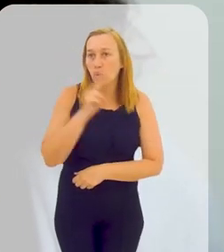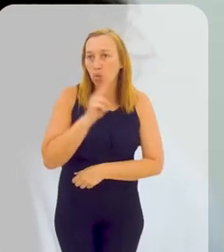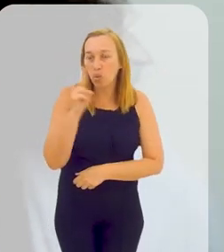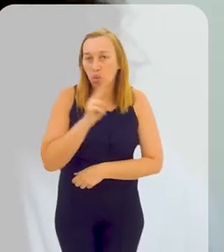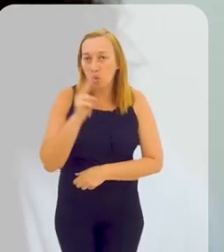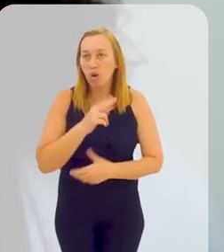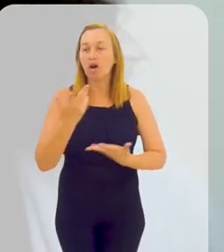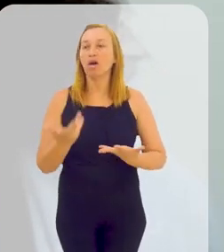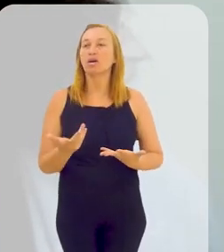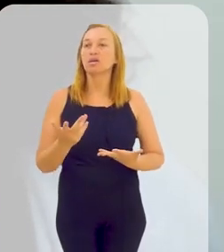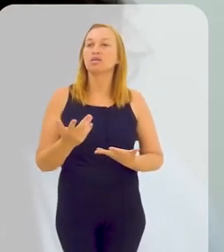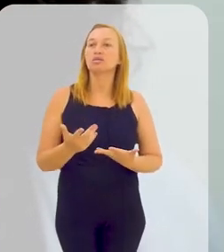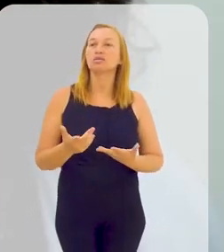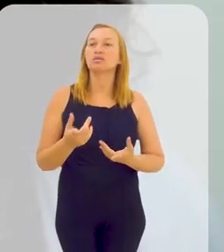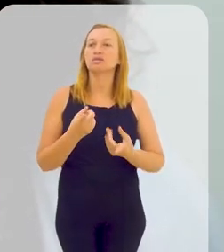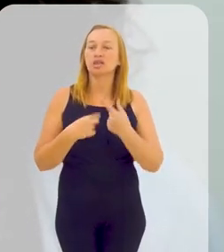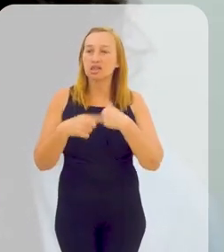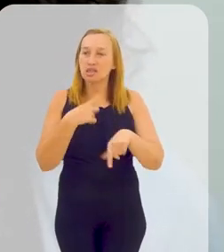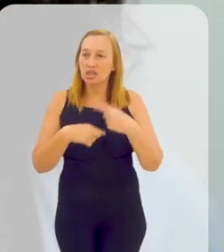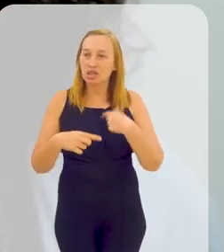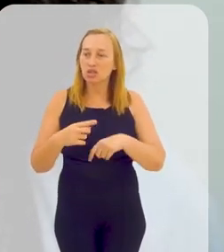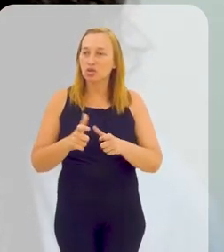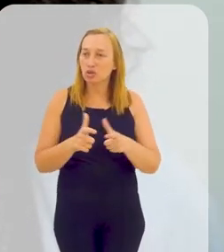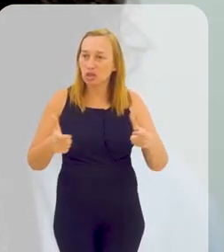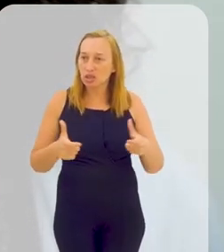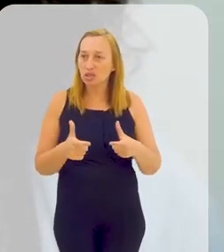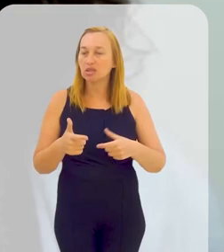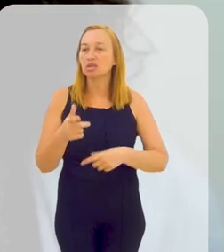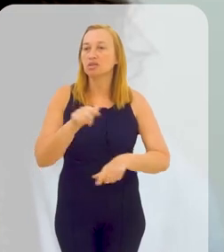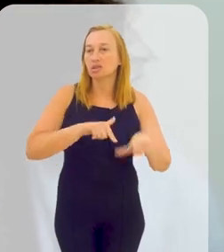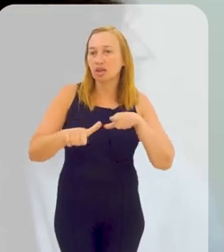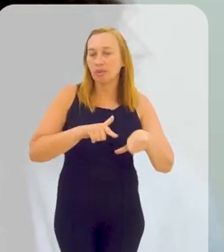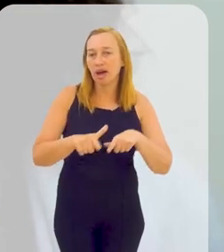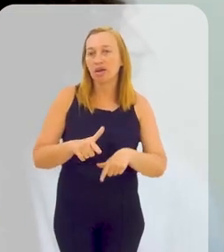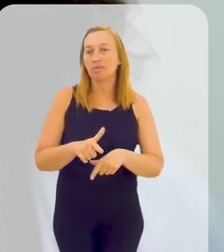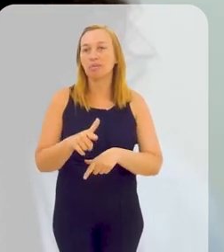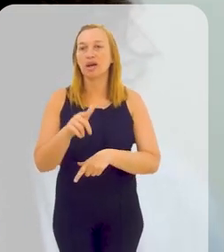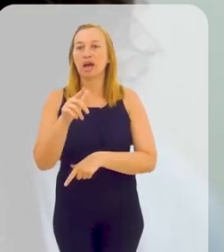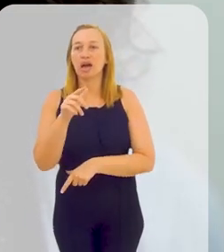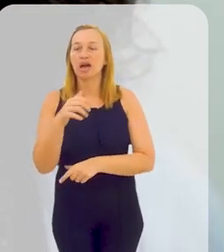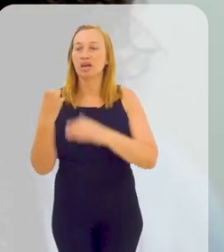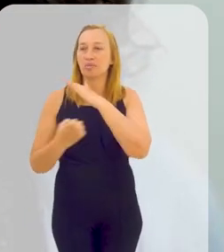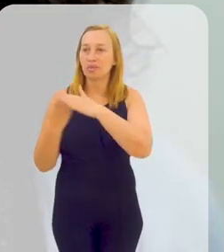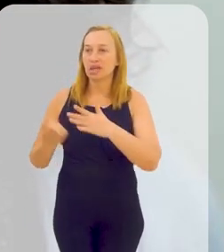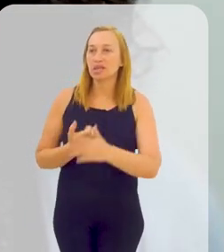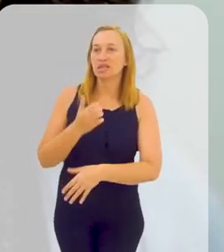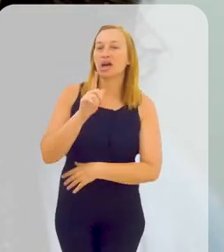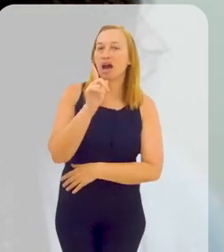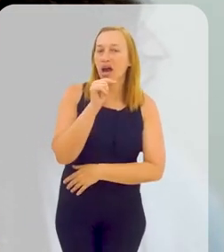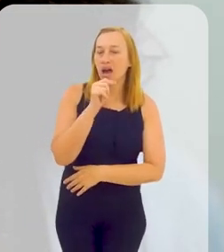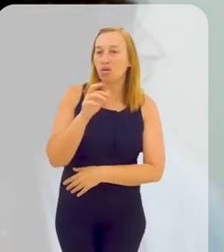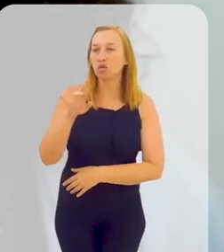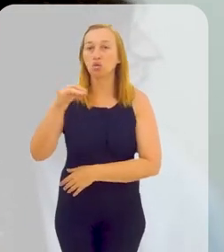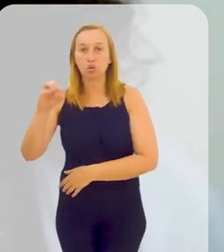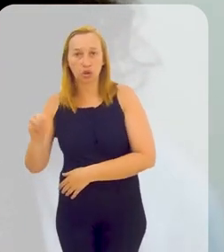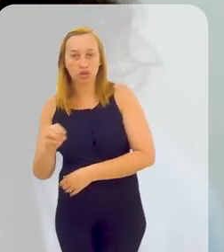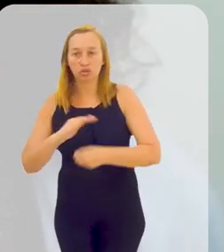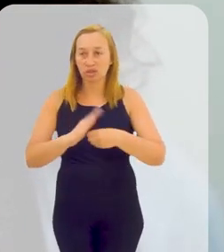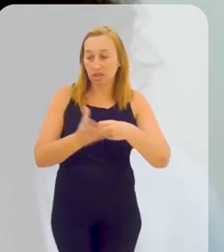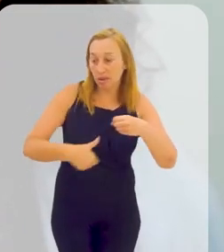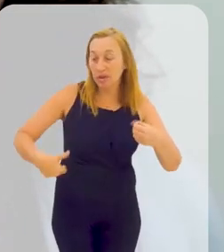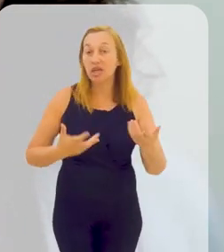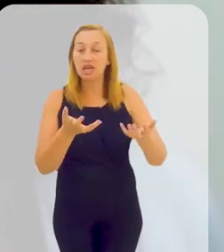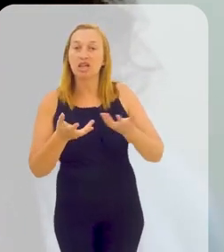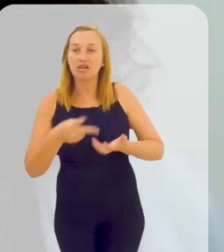a expectativa aumentou bastante com a concessão dos serviços para águas do Rio, né, de saneamento, e eu queria que você